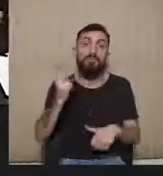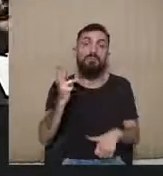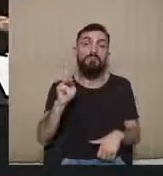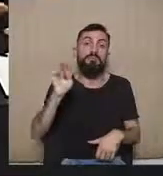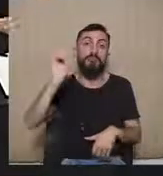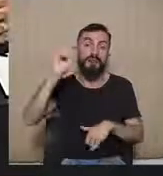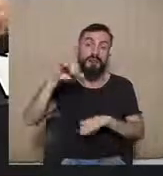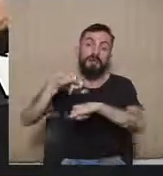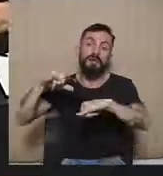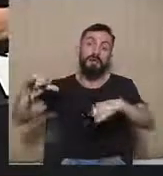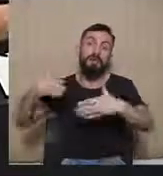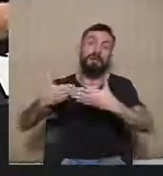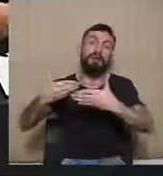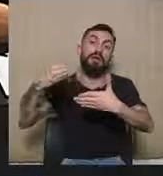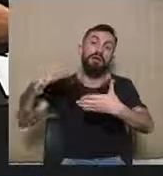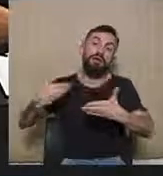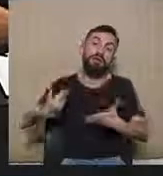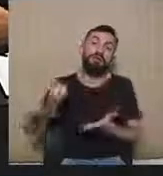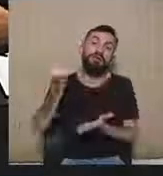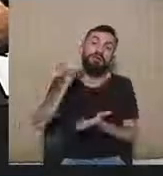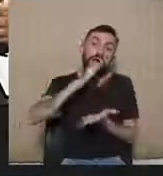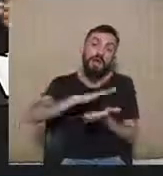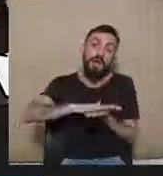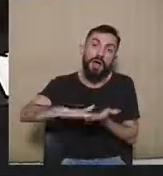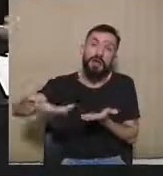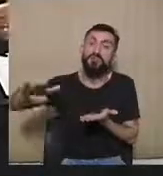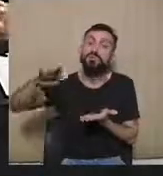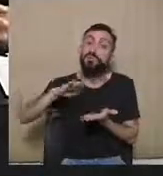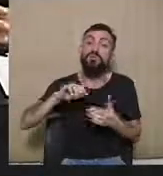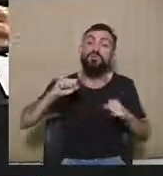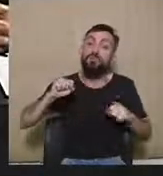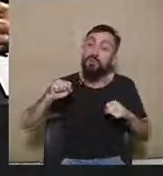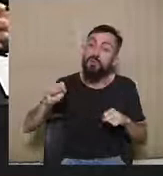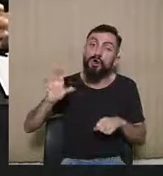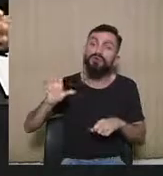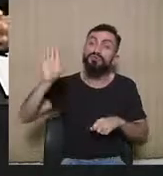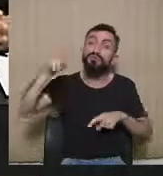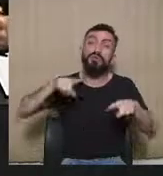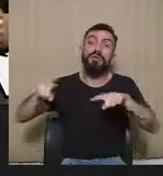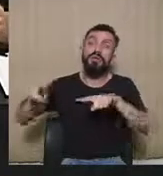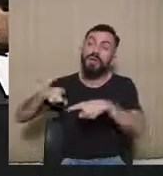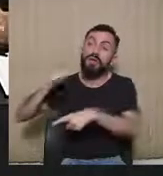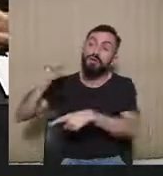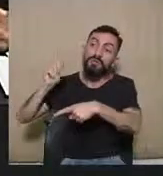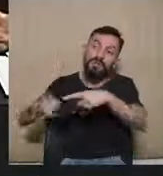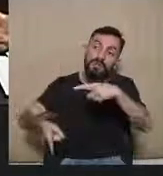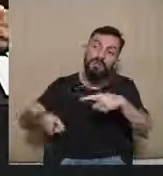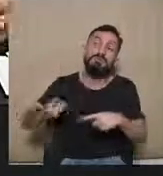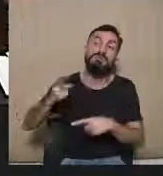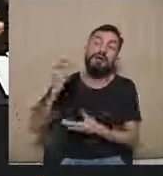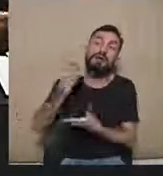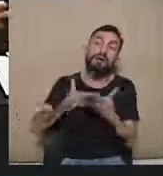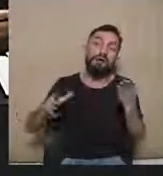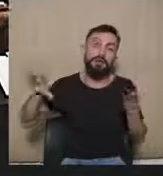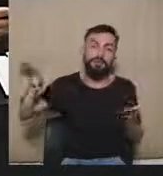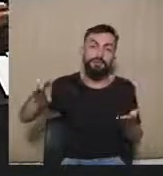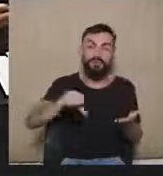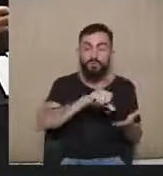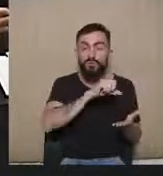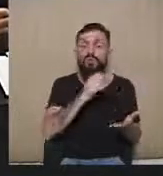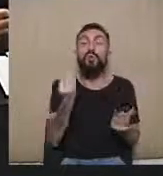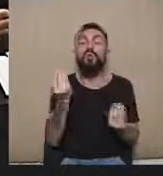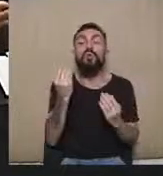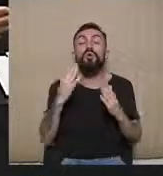O que isso pode levar ou não à cassação de um mandato, qual seria um limite adequado para que isso acontecesse, até porque nós temos uma